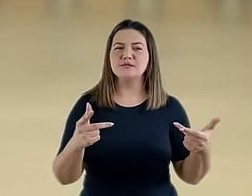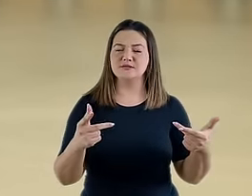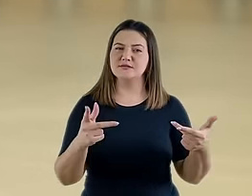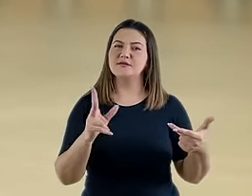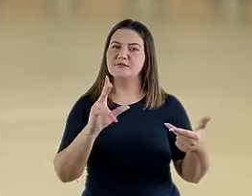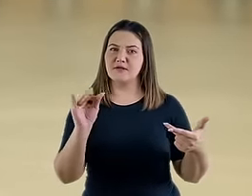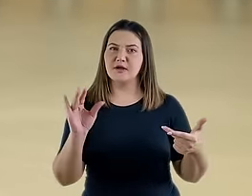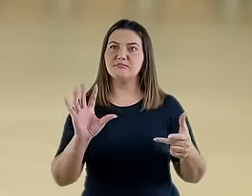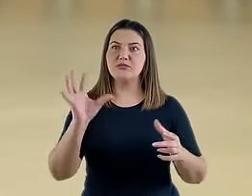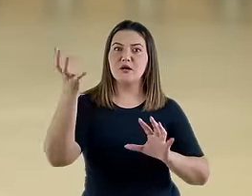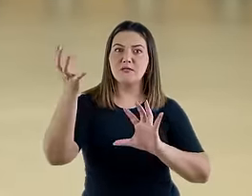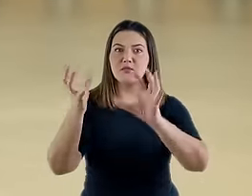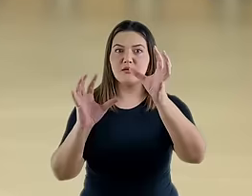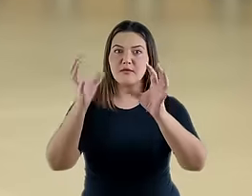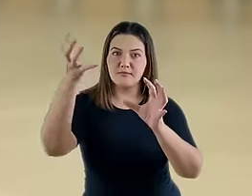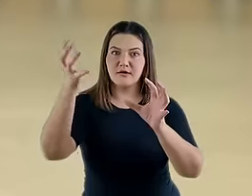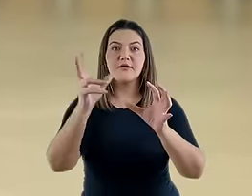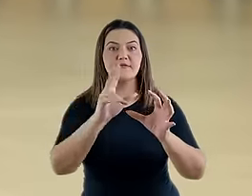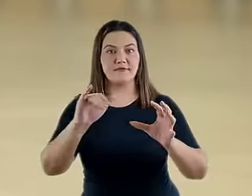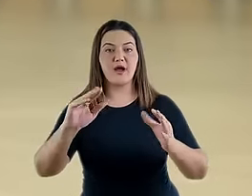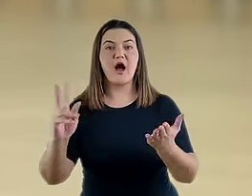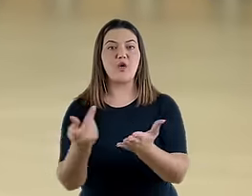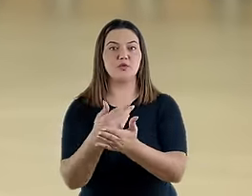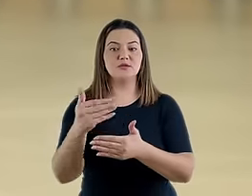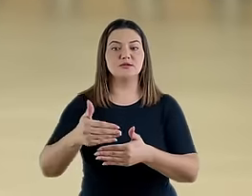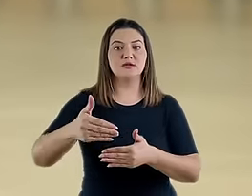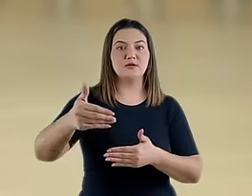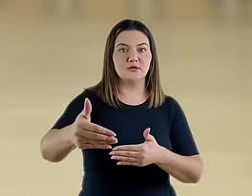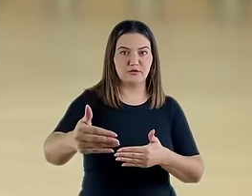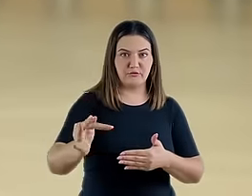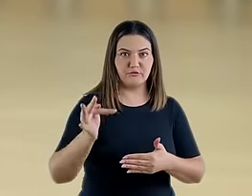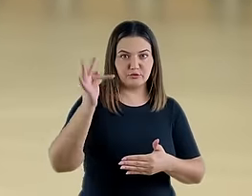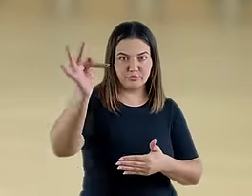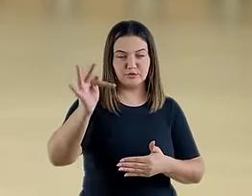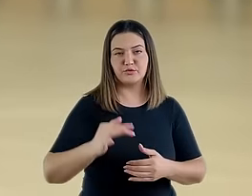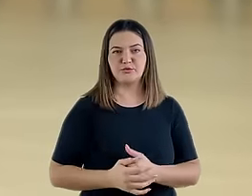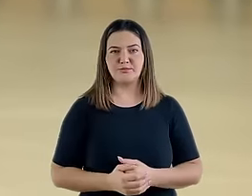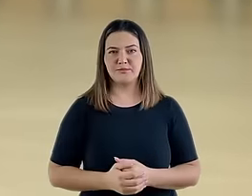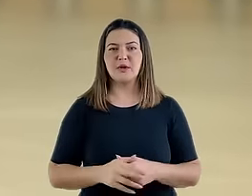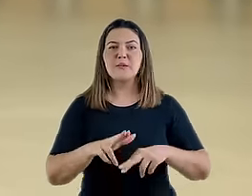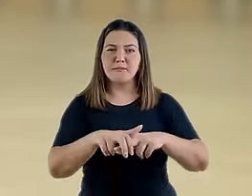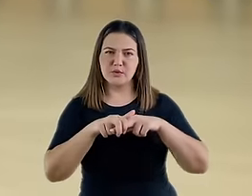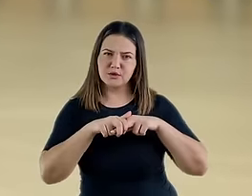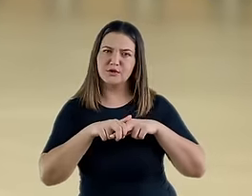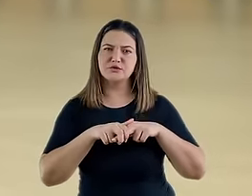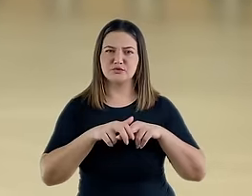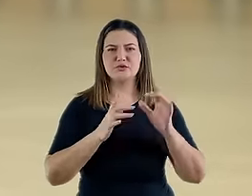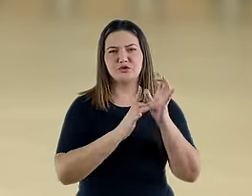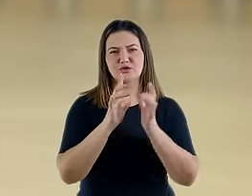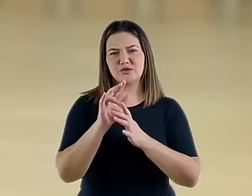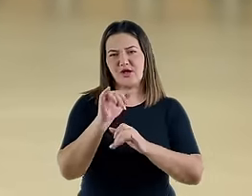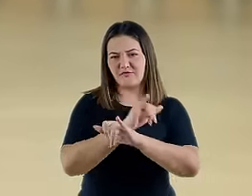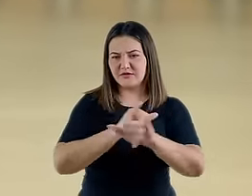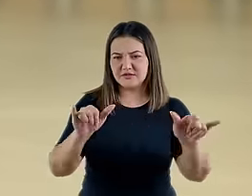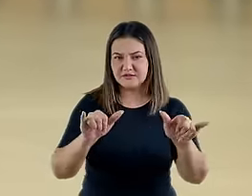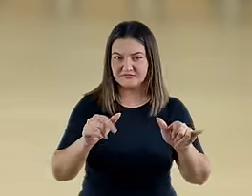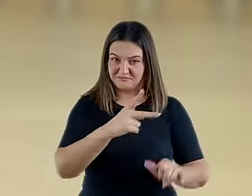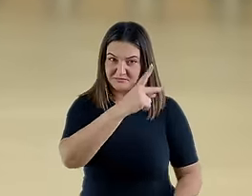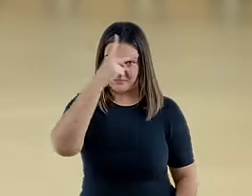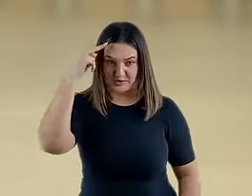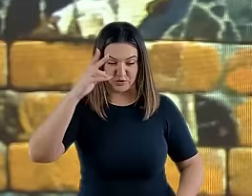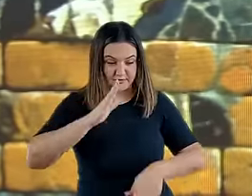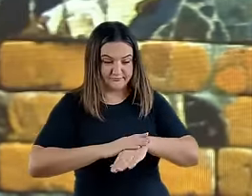semelhantes aos capítulos finais de Daniel que haveriam de se cumprir. Em determinado momento ele falou, quem lê, entenda.